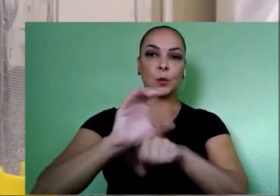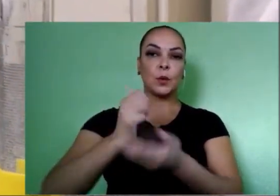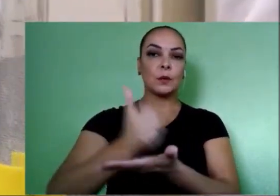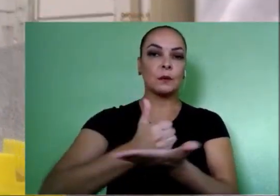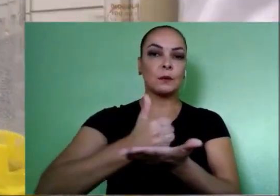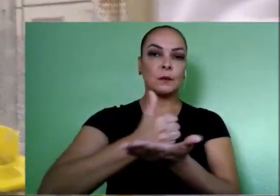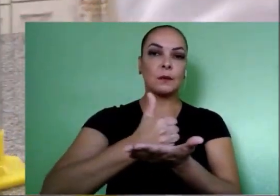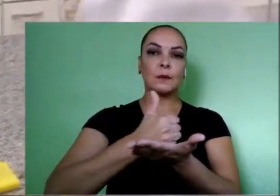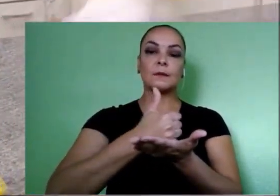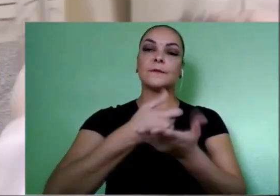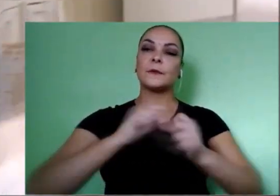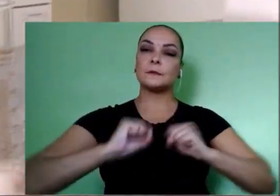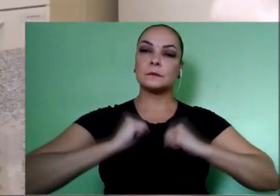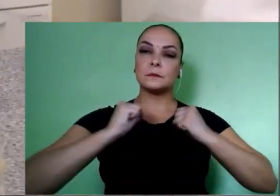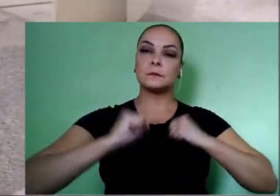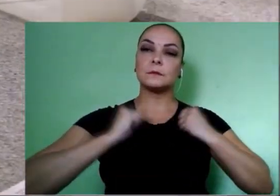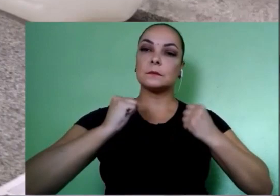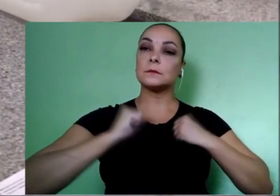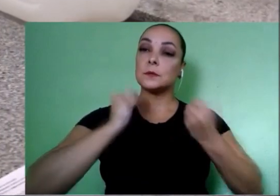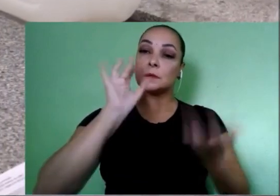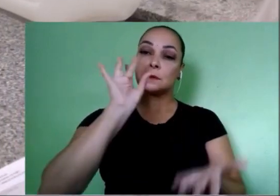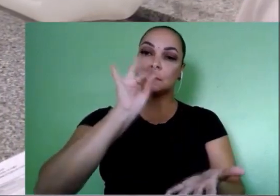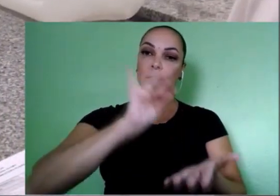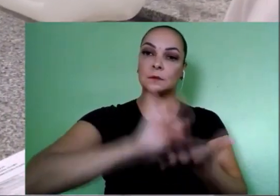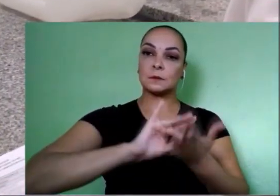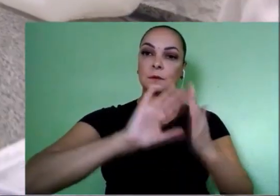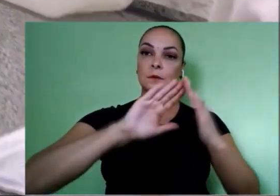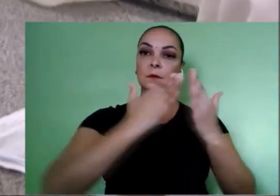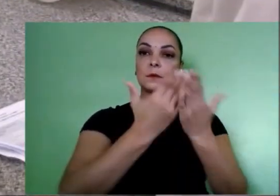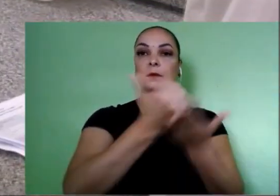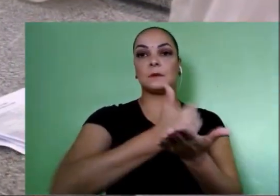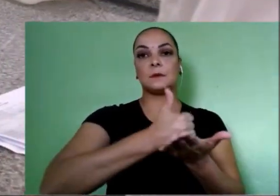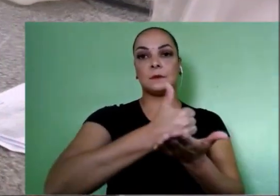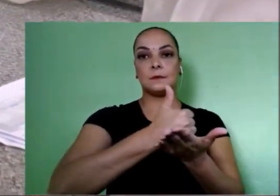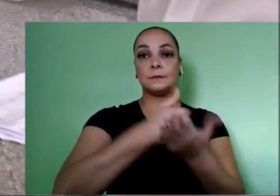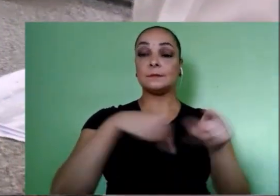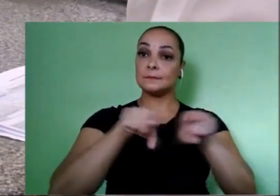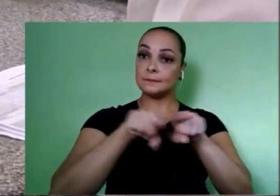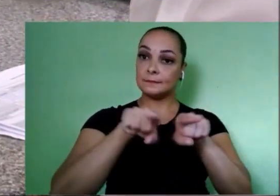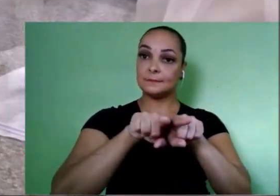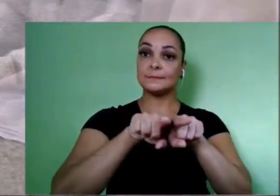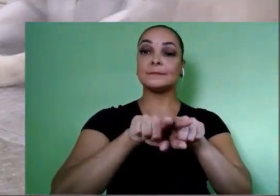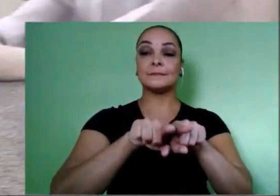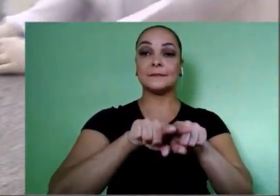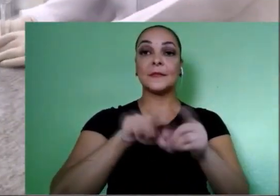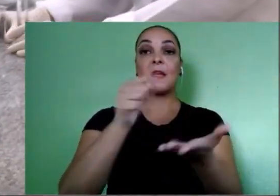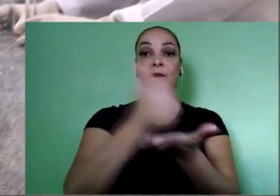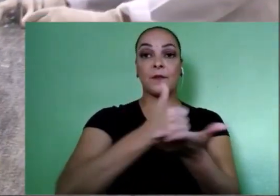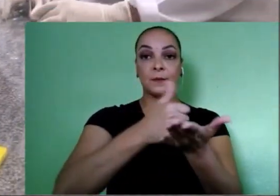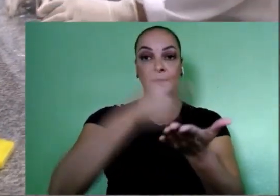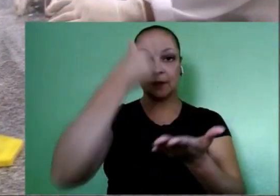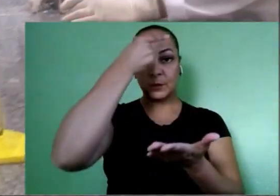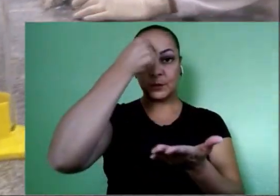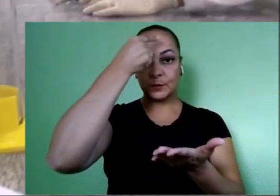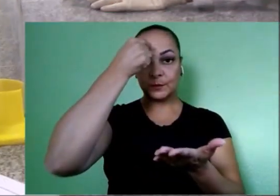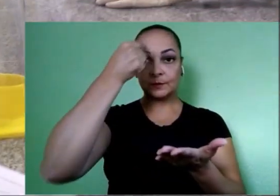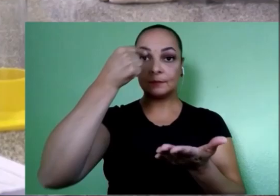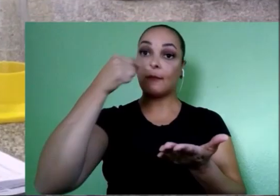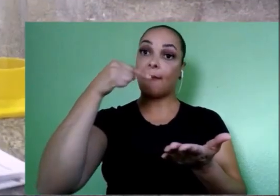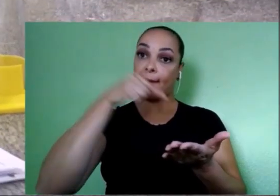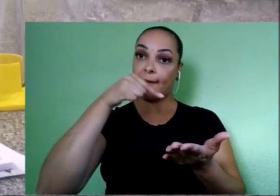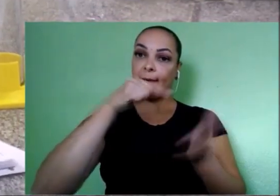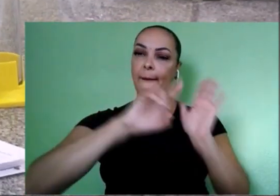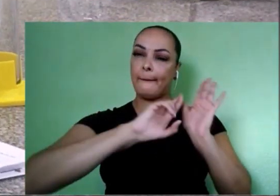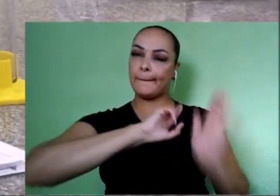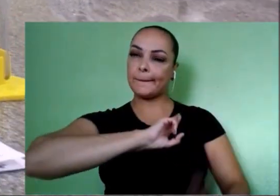anos, o curso de farmácia vem empregando esforços para a implementação da farmácia escola. Também chamada farmácia universitária,